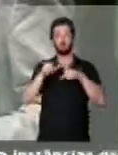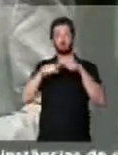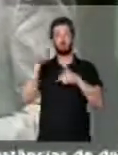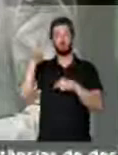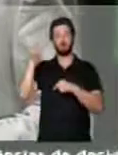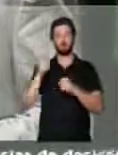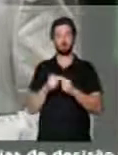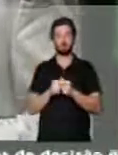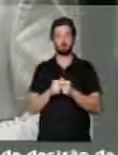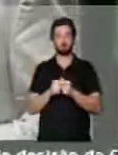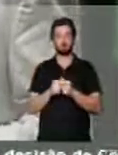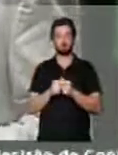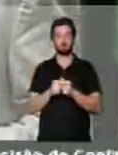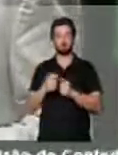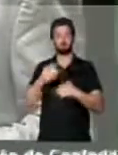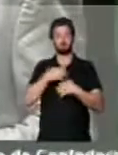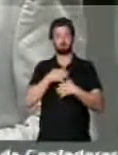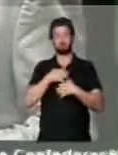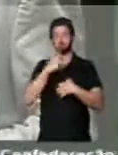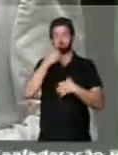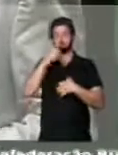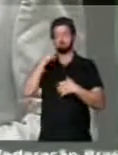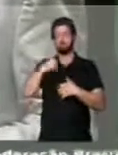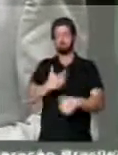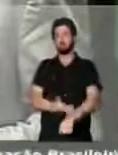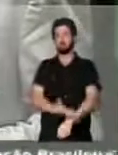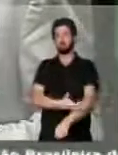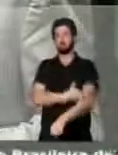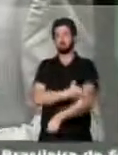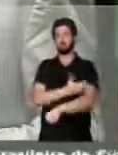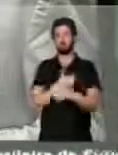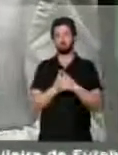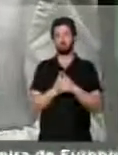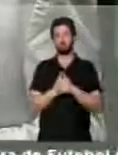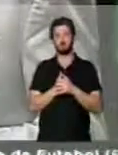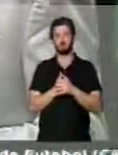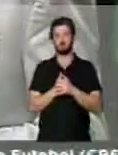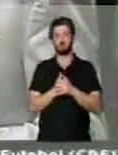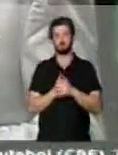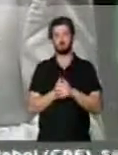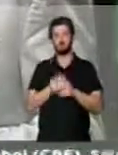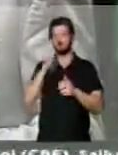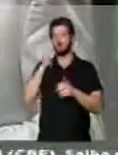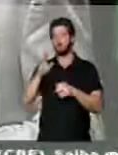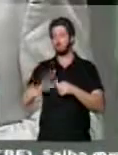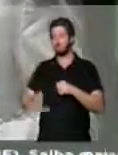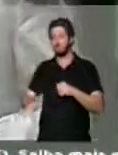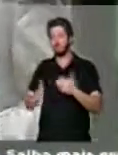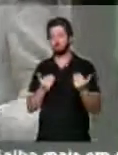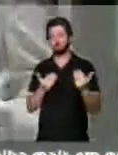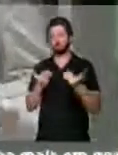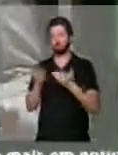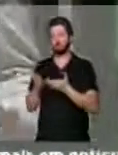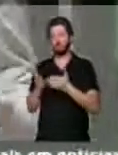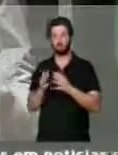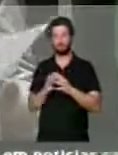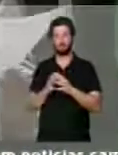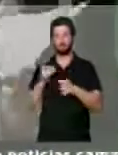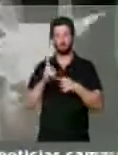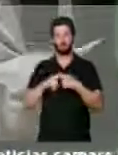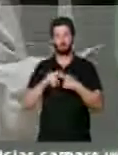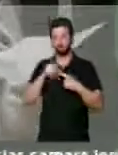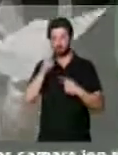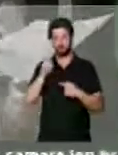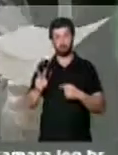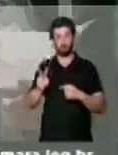dele. Eu me sensibilizei, me emocionei de ver aquilo, aquelas crianças, aqueles jovens, porque quando você